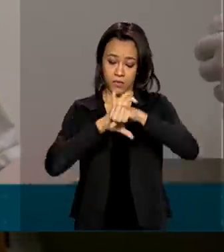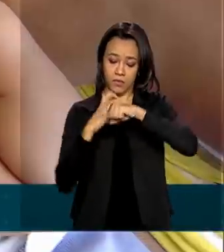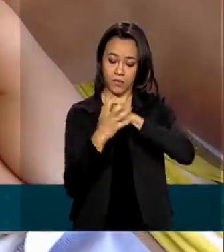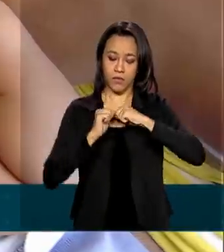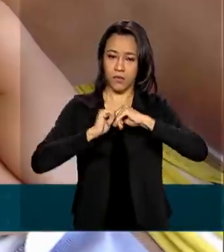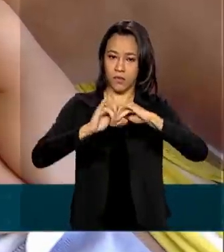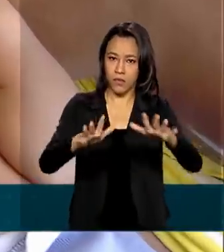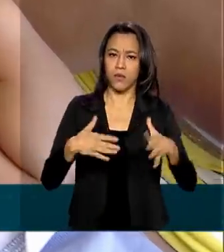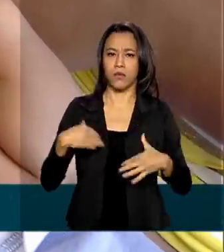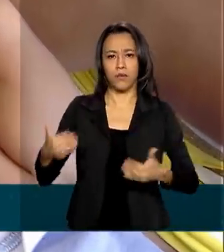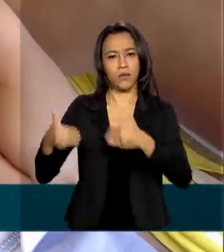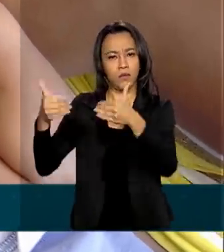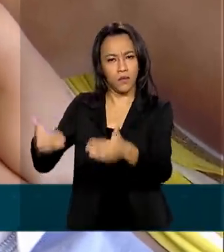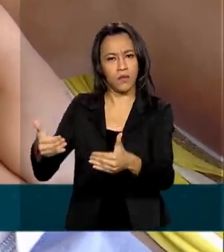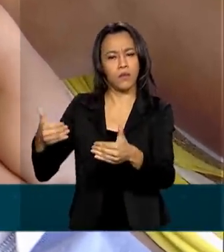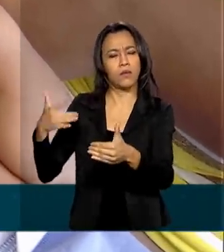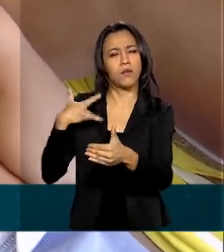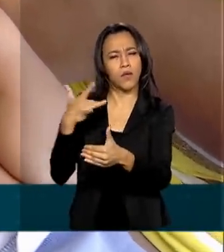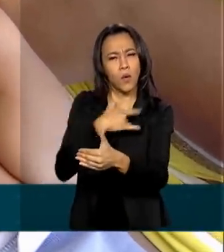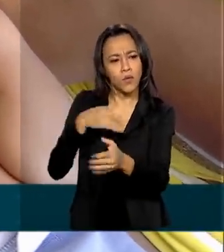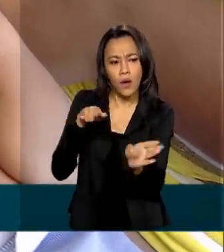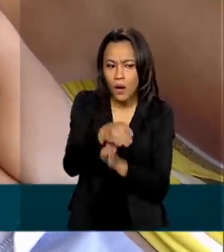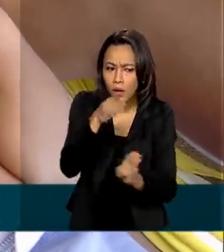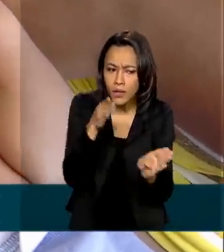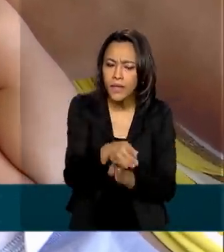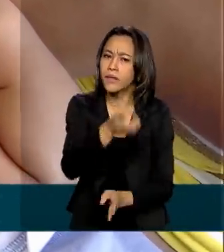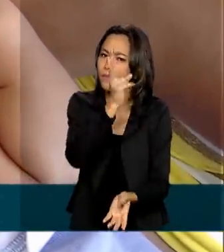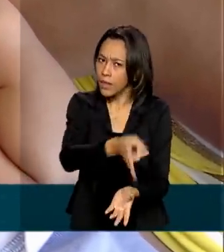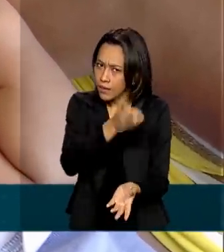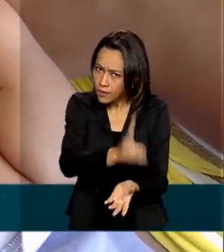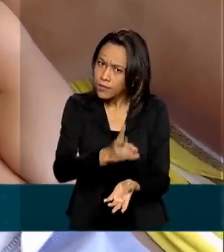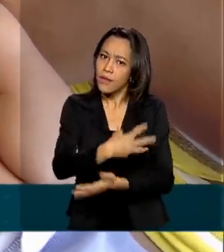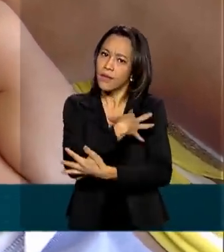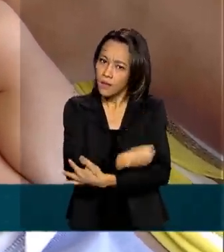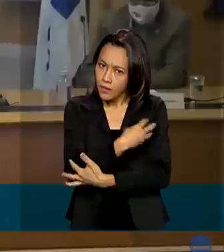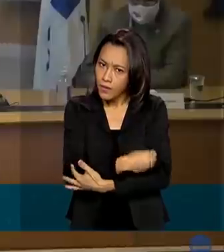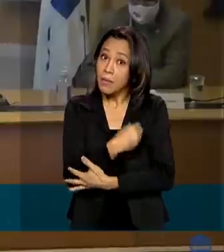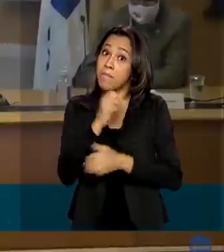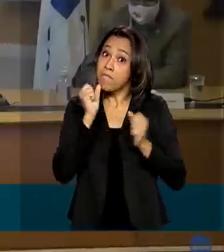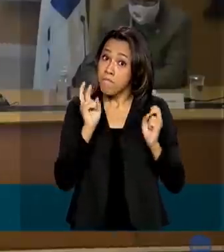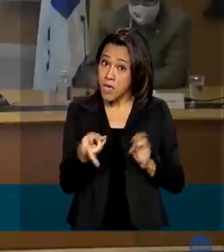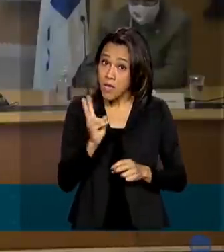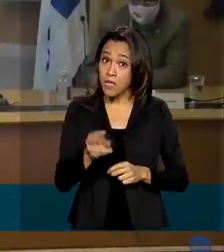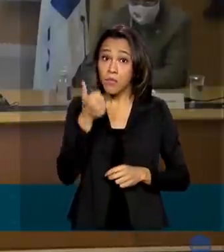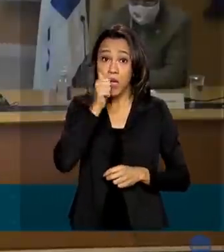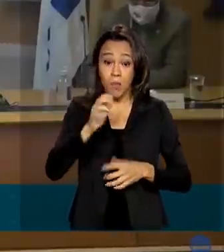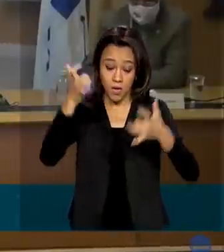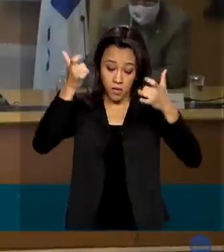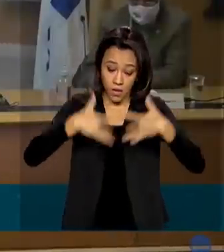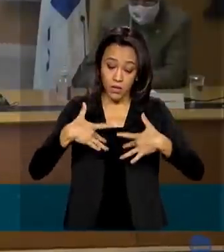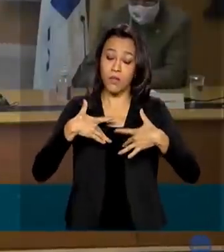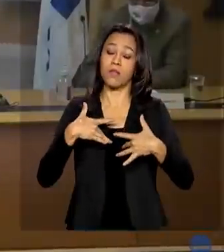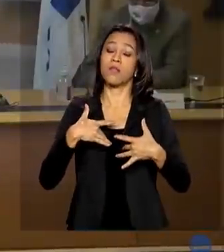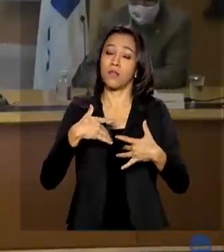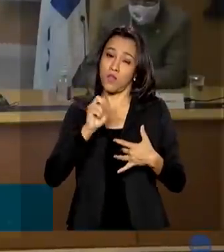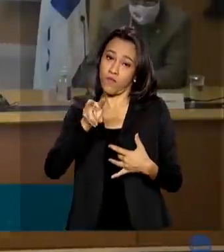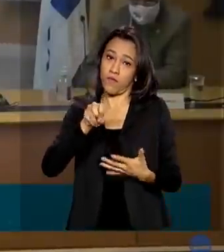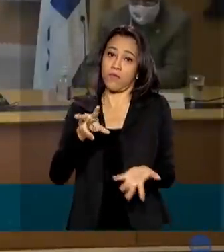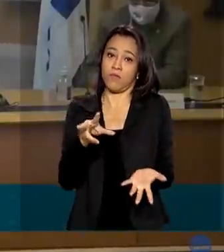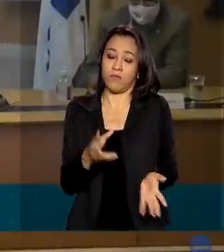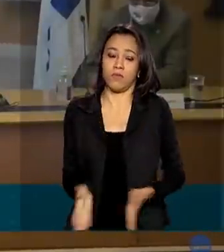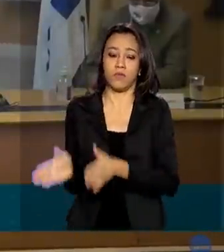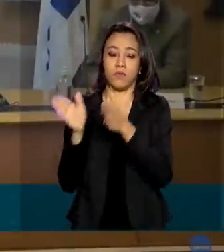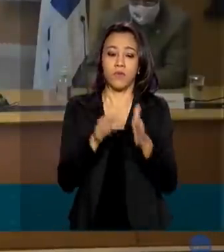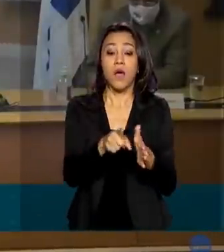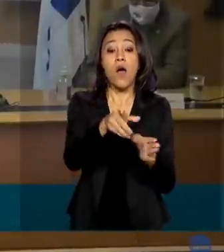recomenda que a amamentação seja mantida, mesmo que a mãe tenha o vírus. Para 99,9% da população, a